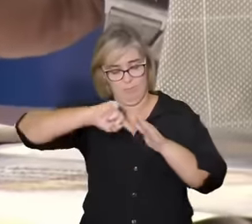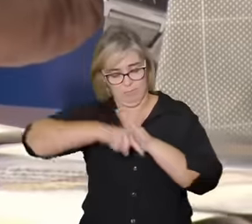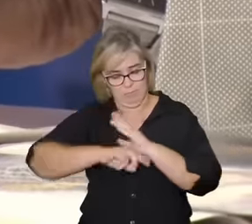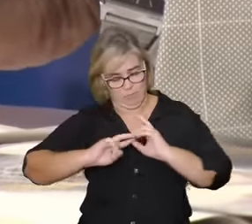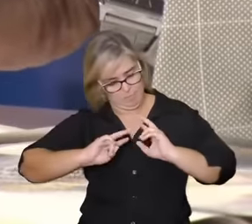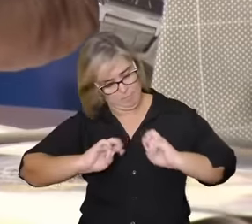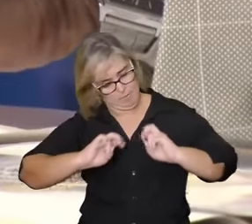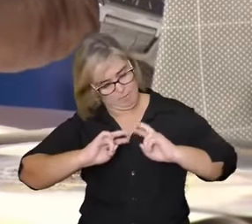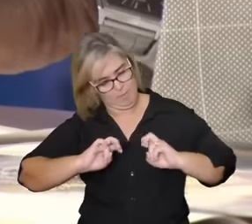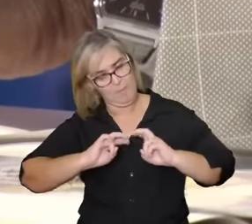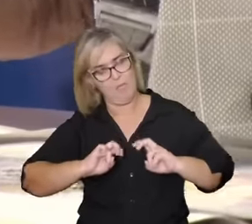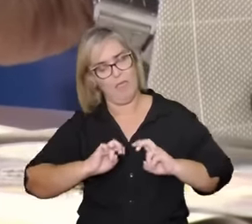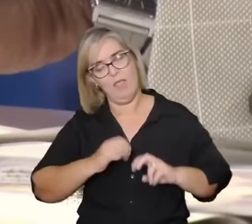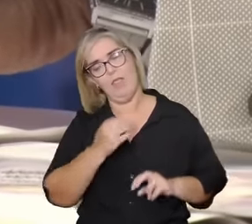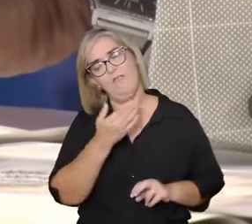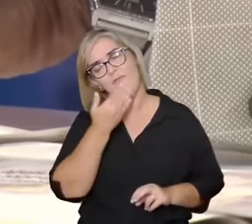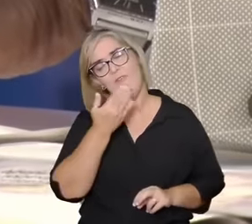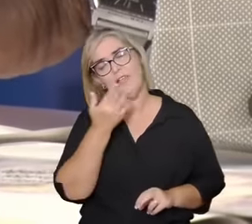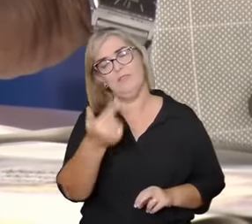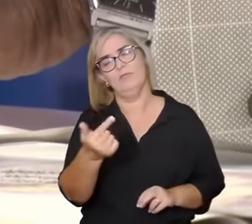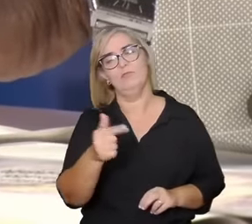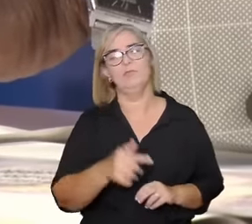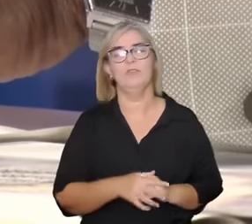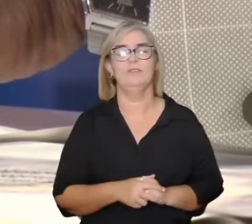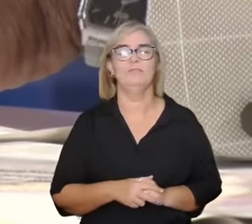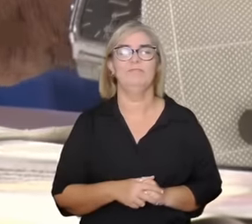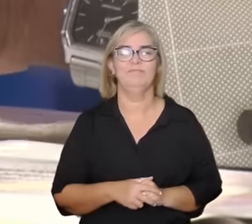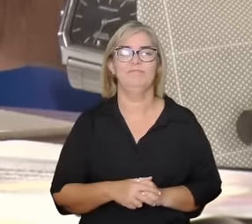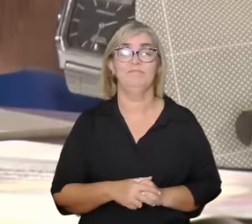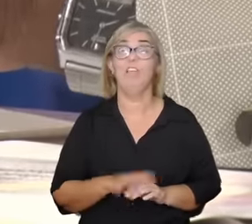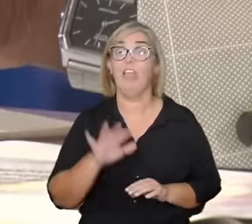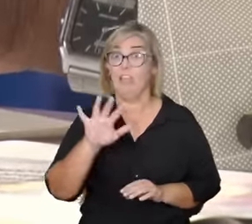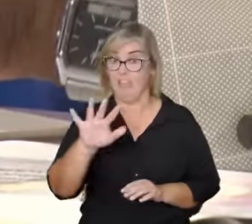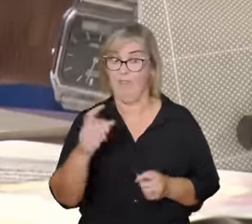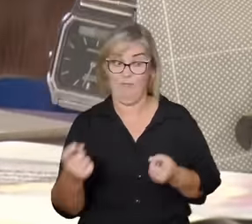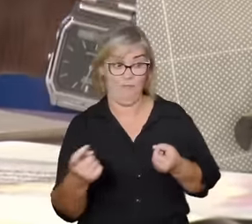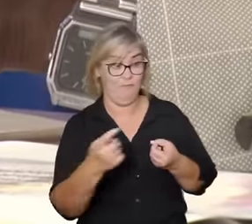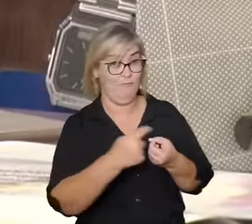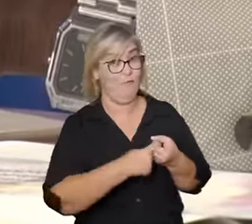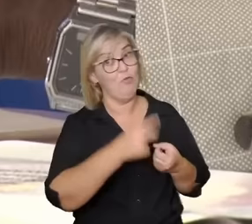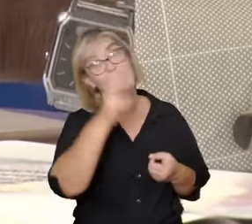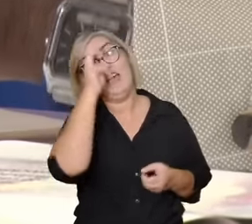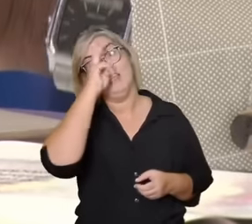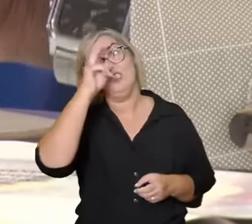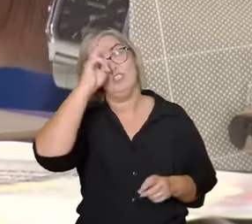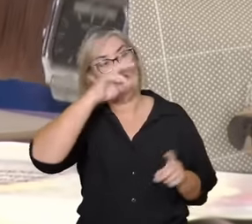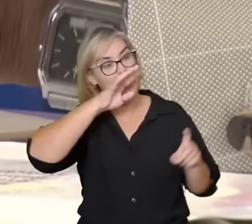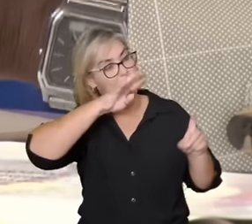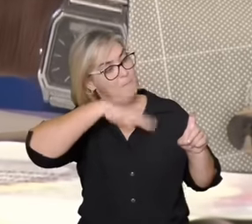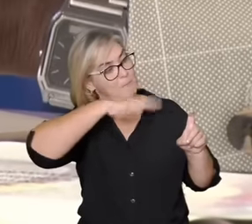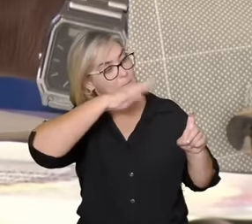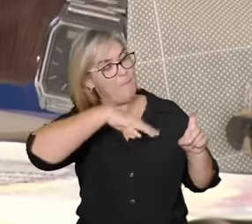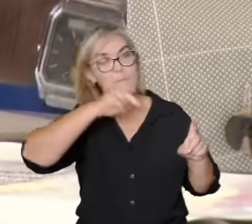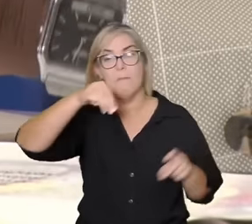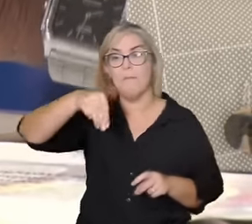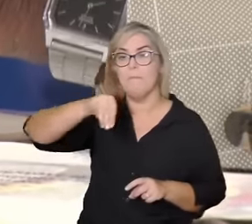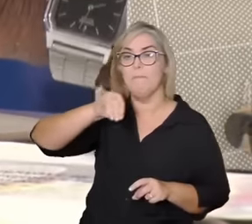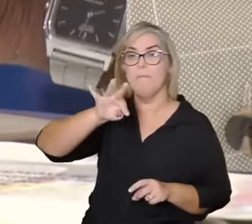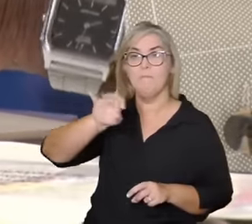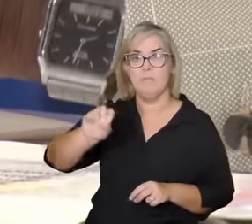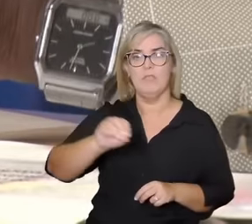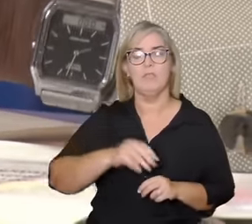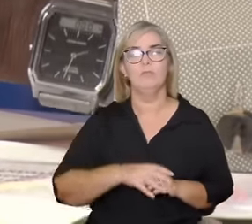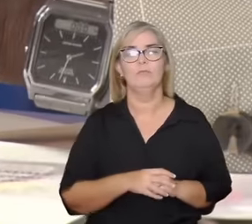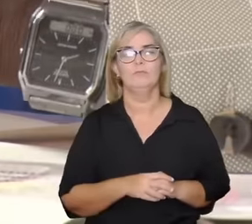então voltar ao mito quero voltar ao mito e para voltar ao mito para